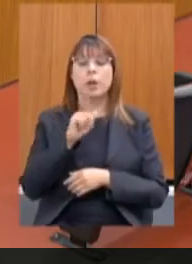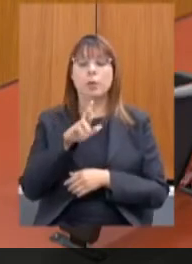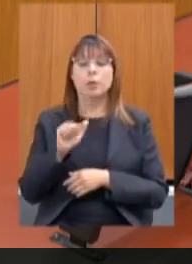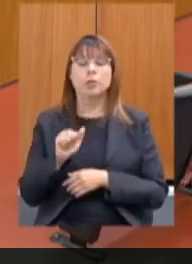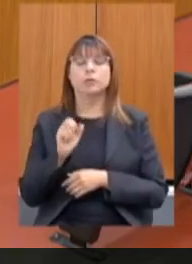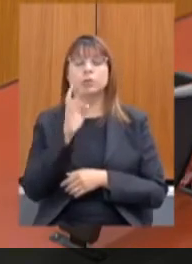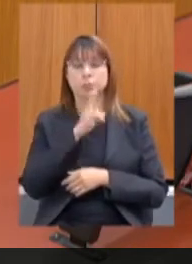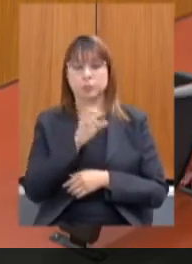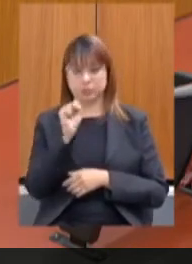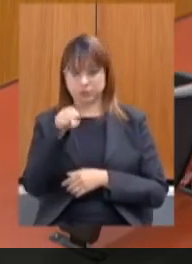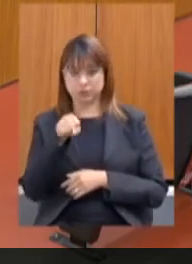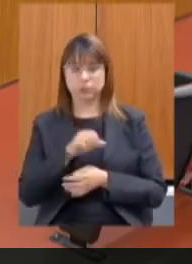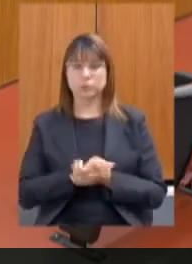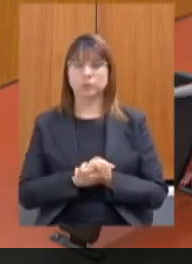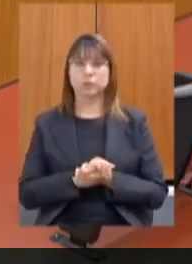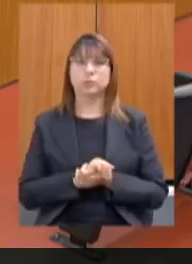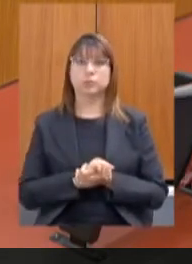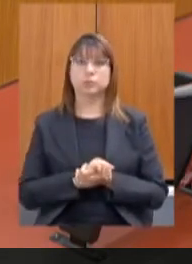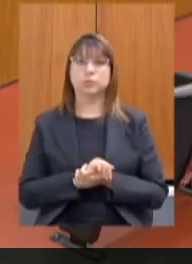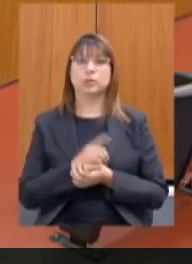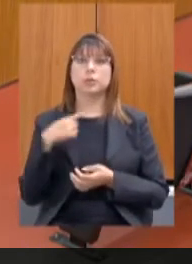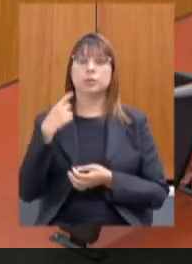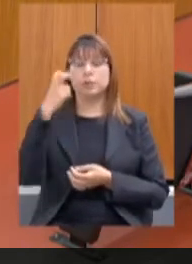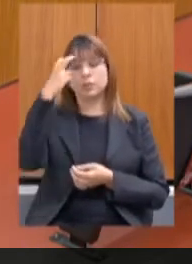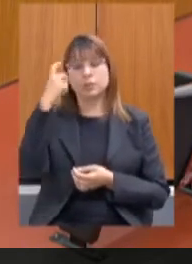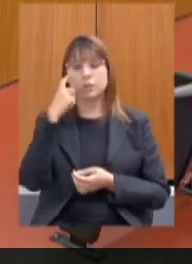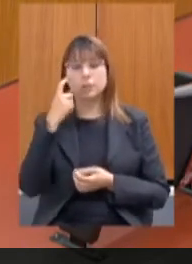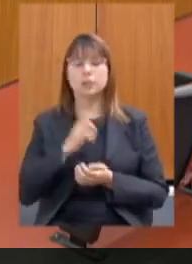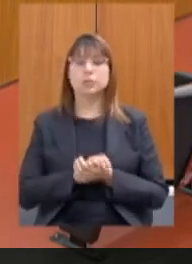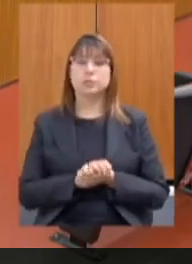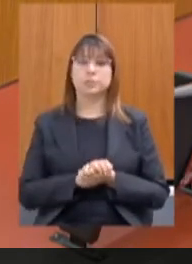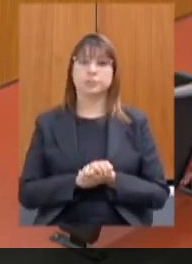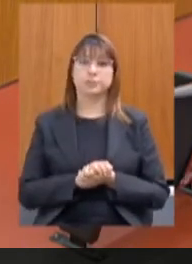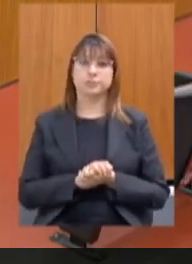voto sim vota deputado Zé Guilherme